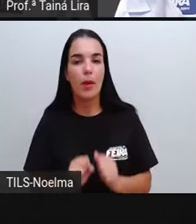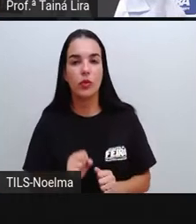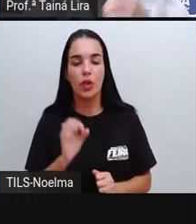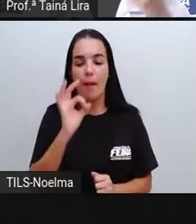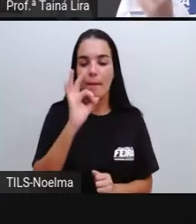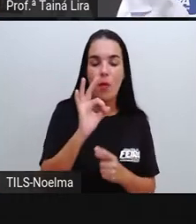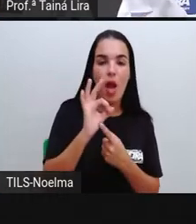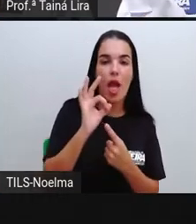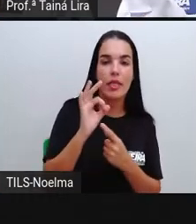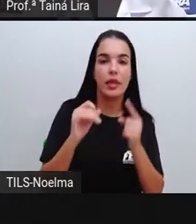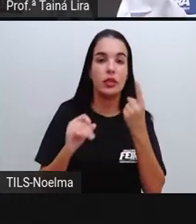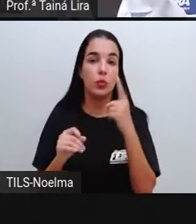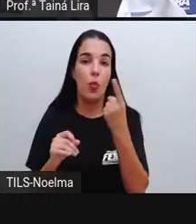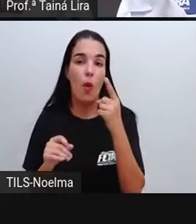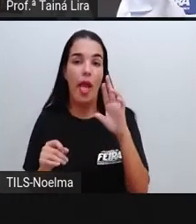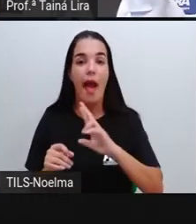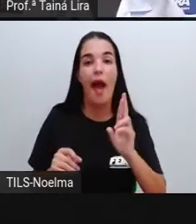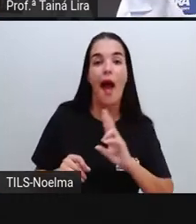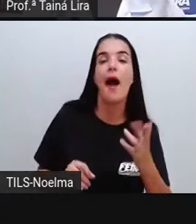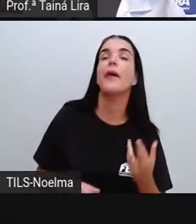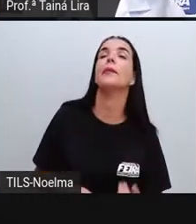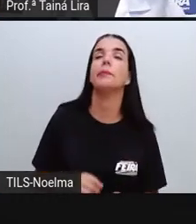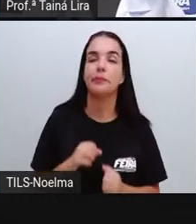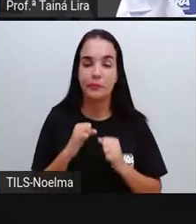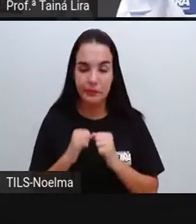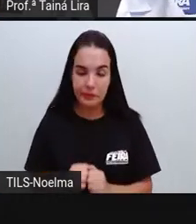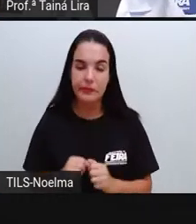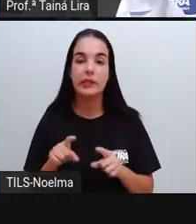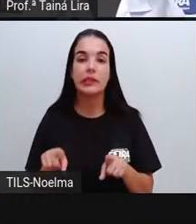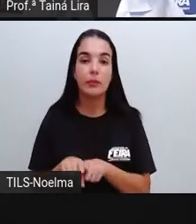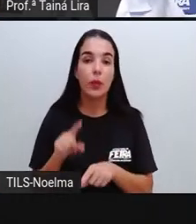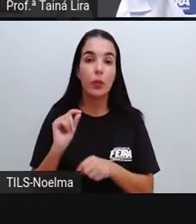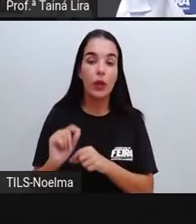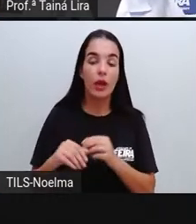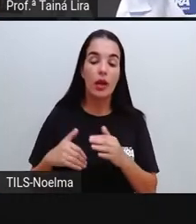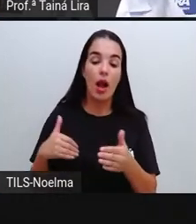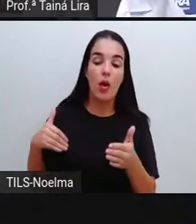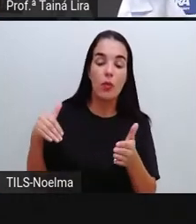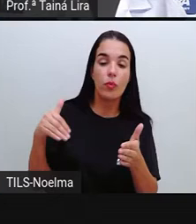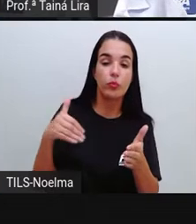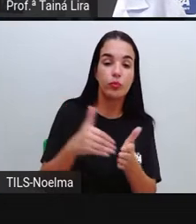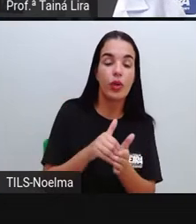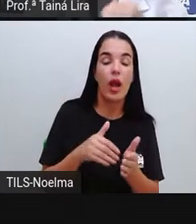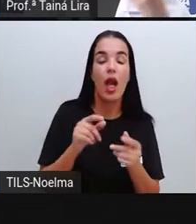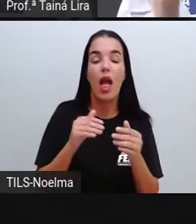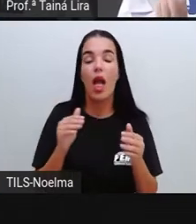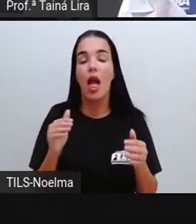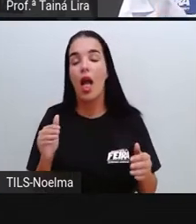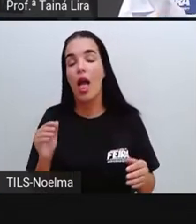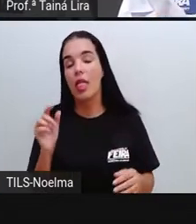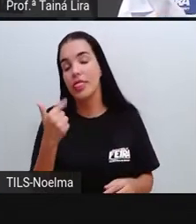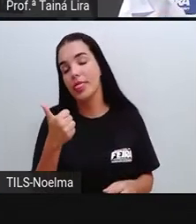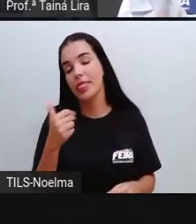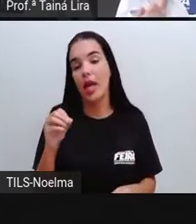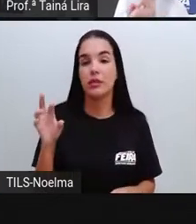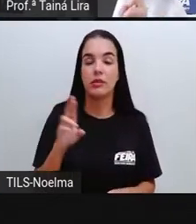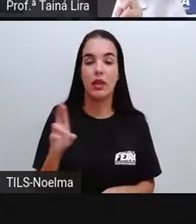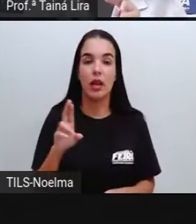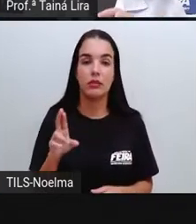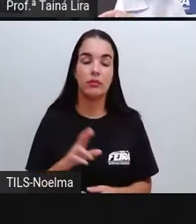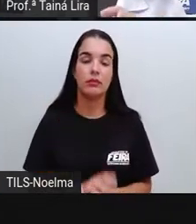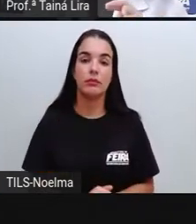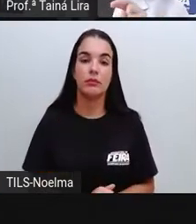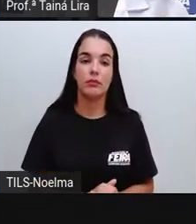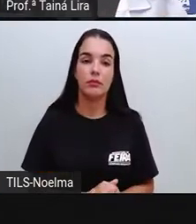tá? E eu também chego ali nos 10 reais, certo? Eu posso colocar uma nota de 5, duas